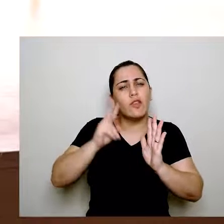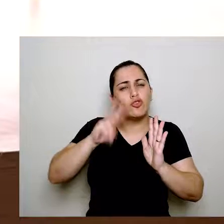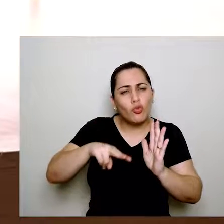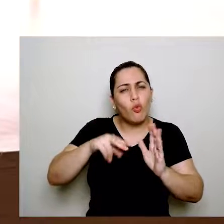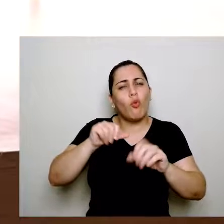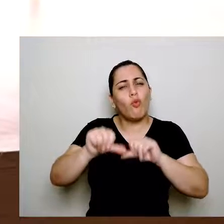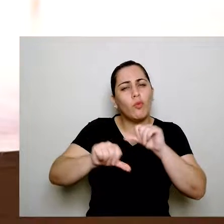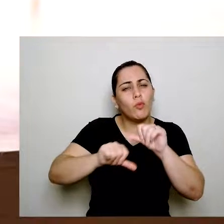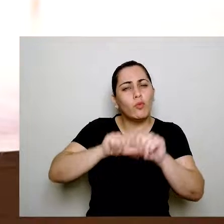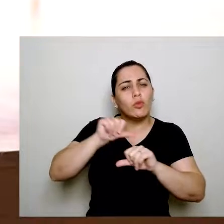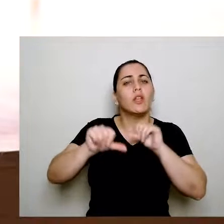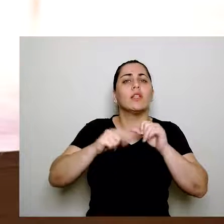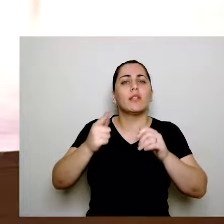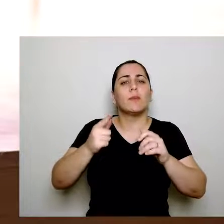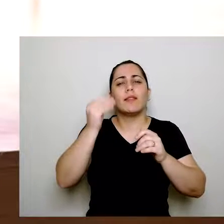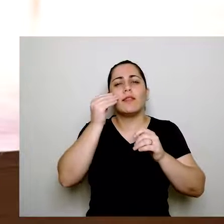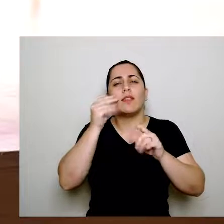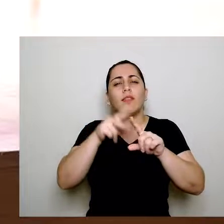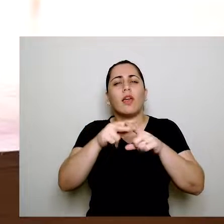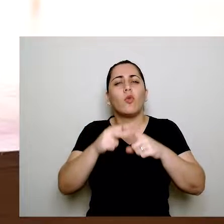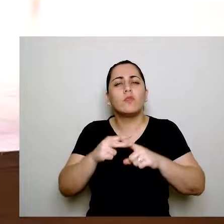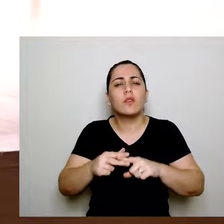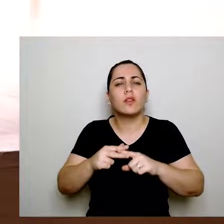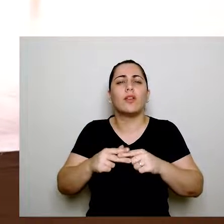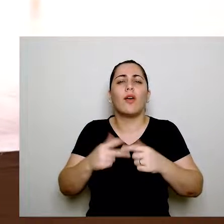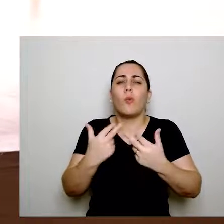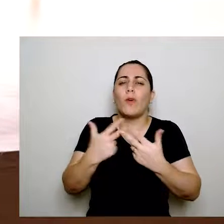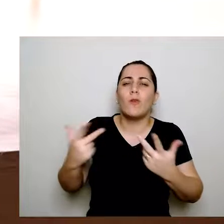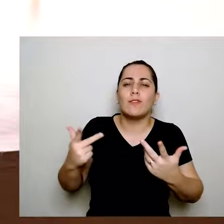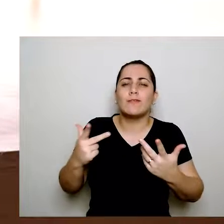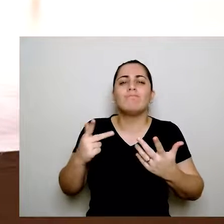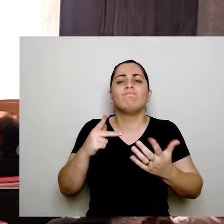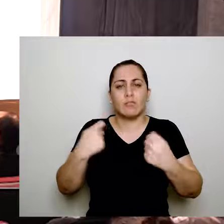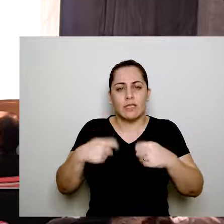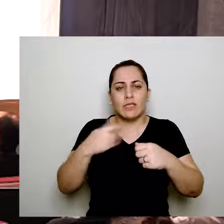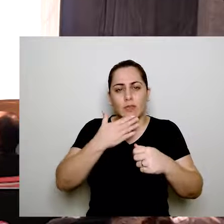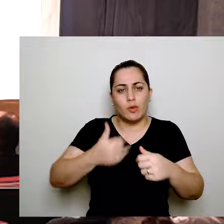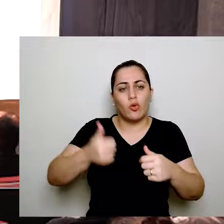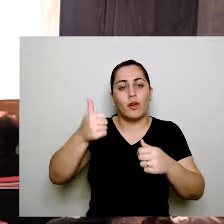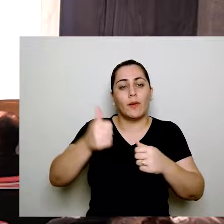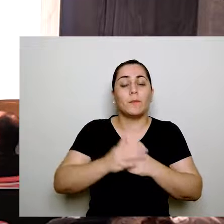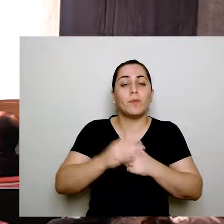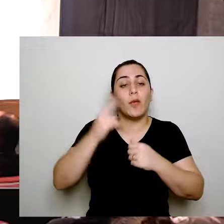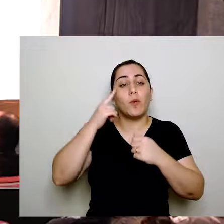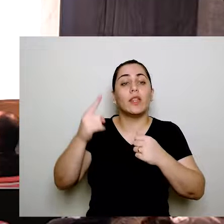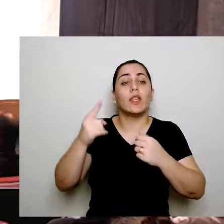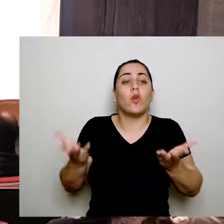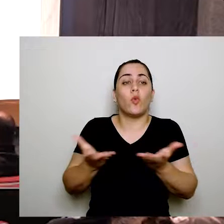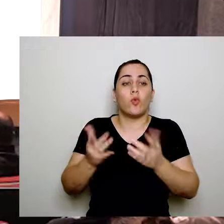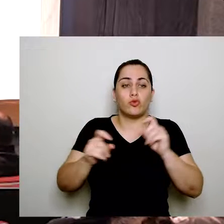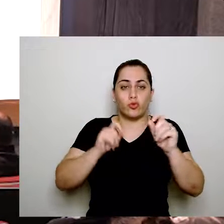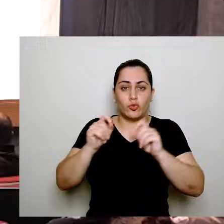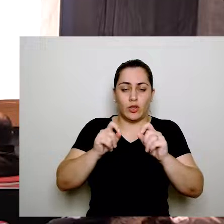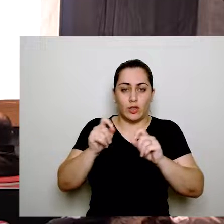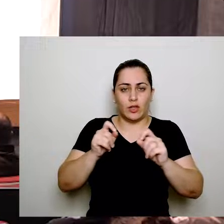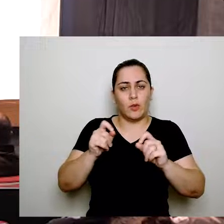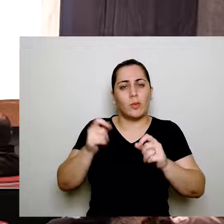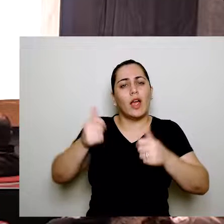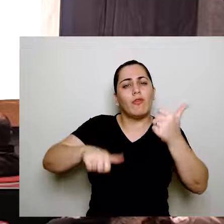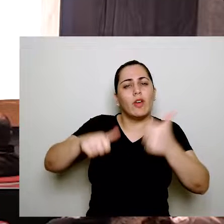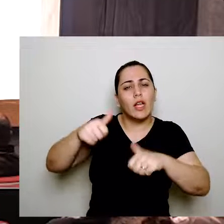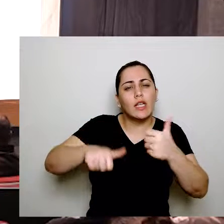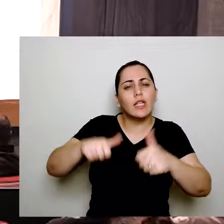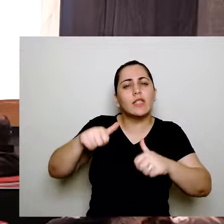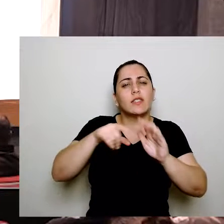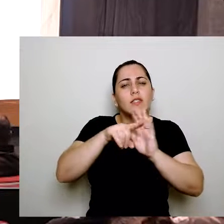tentar buscar corrigir os desacertos que foram apresentados. Então, qual é a ideia aqui hoje? Essa avaliação, esse